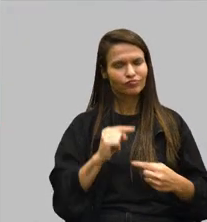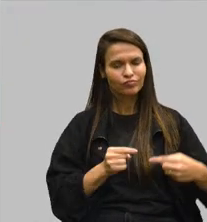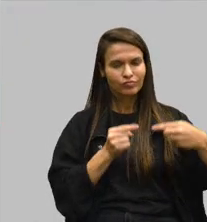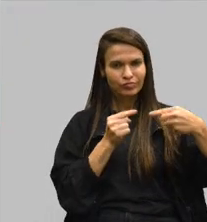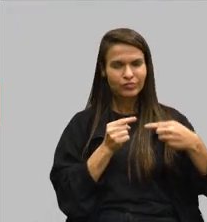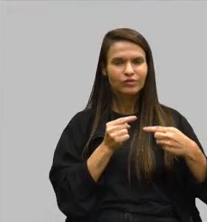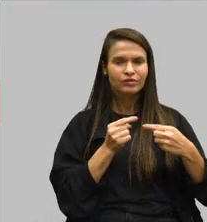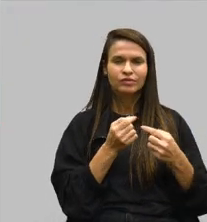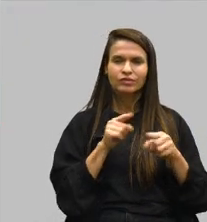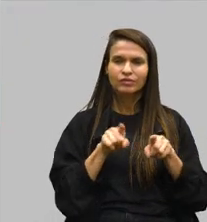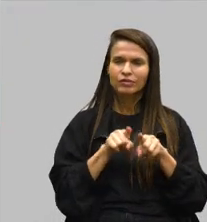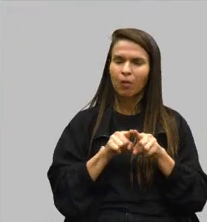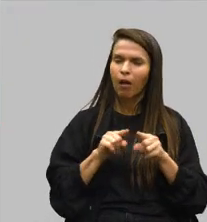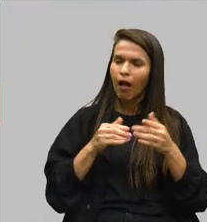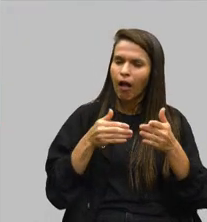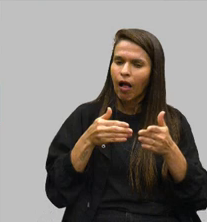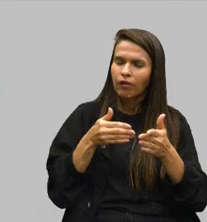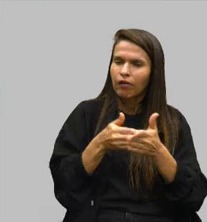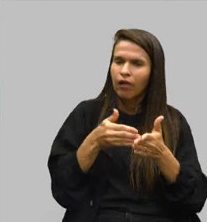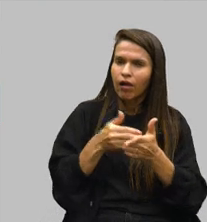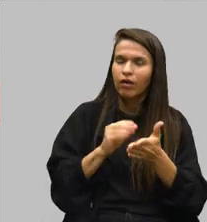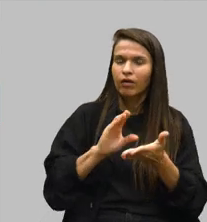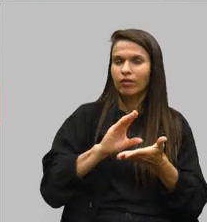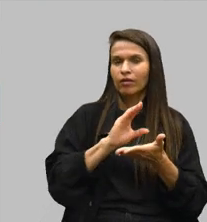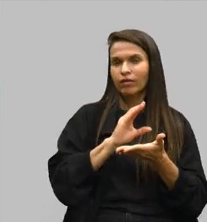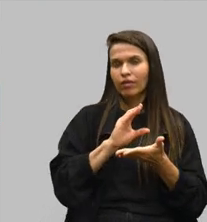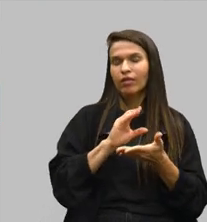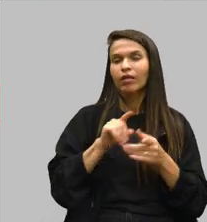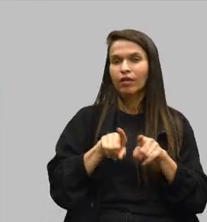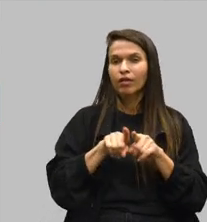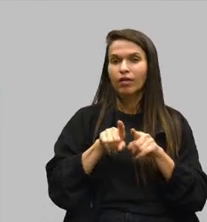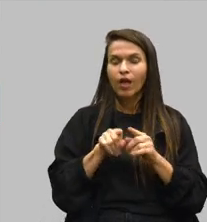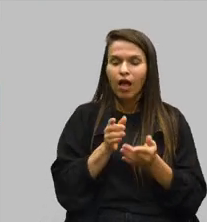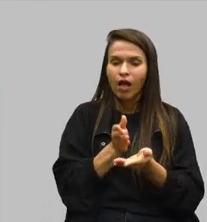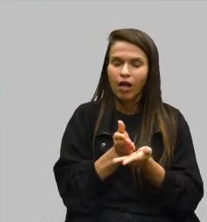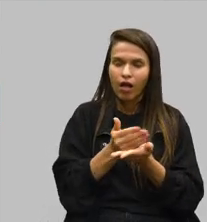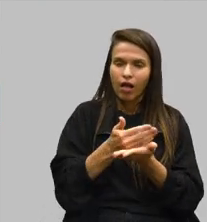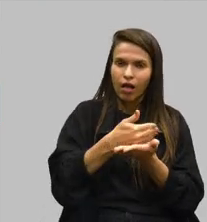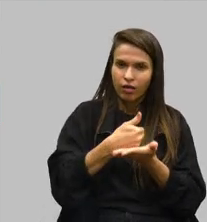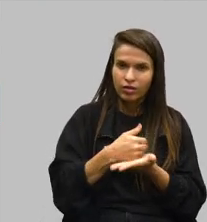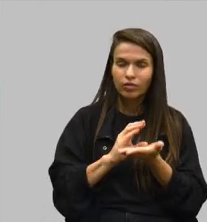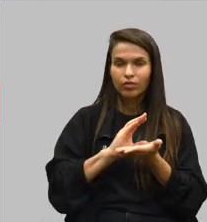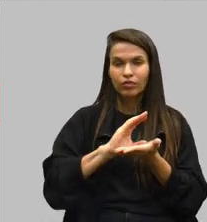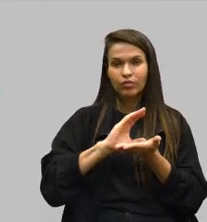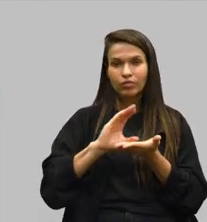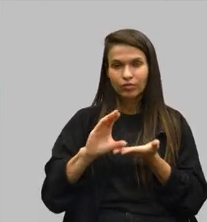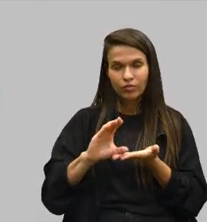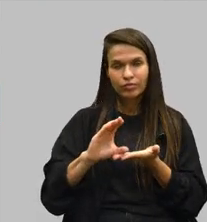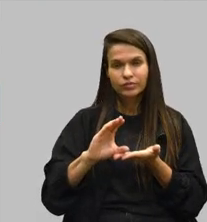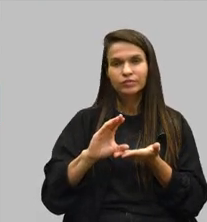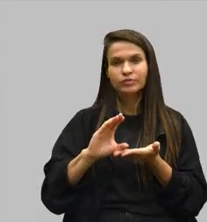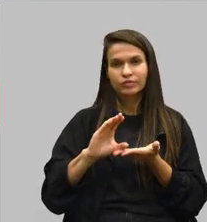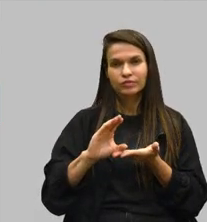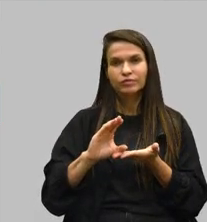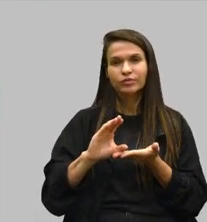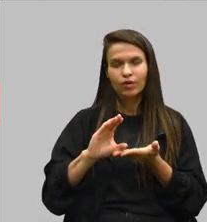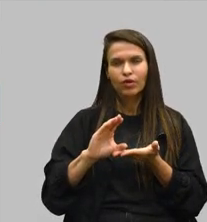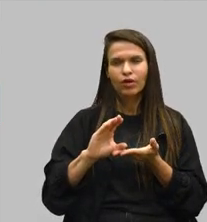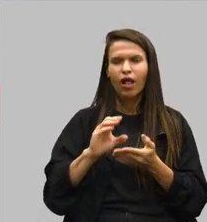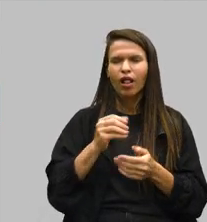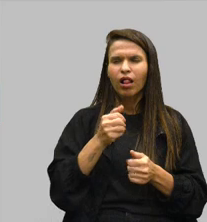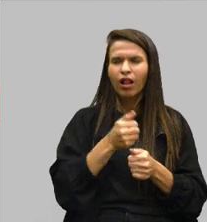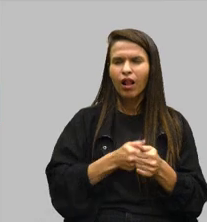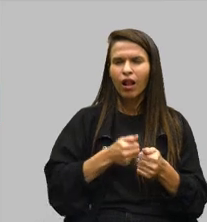limitações orçamentárias e esbarrando nessa questão da divisão dos nossos recursos na luta do ano passado.